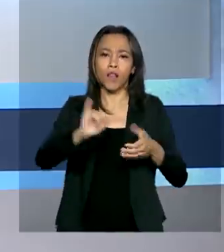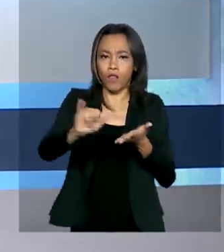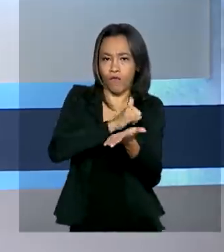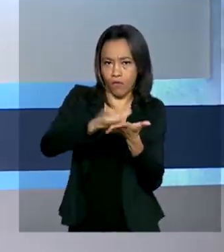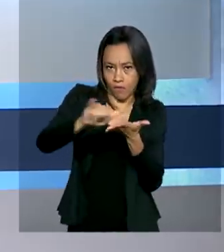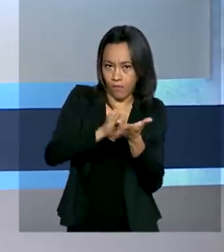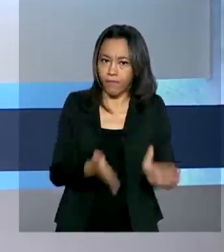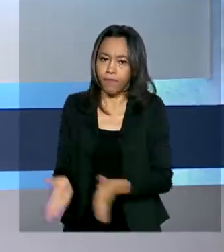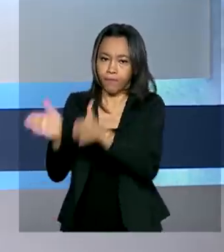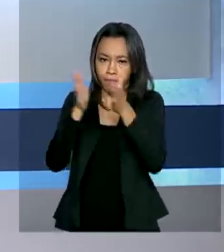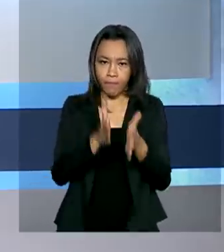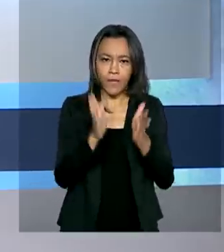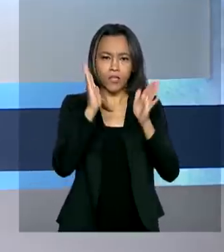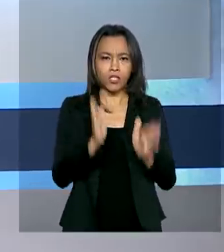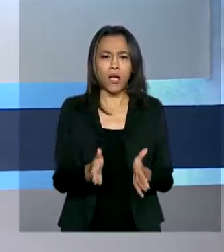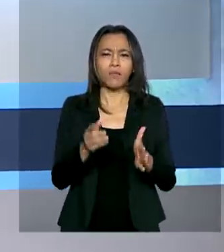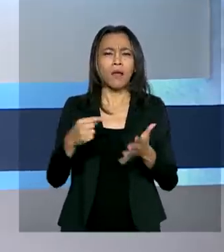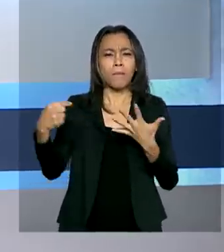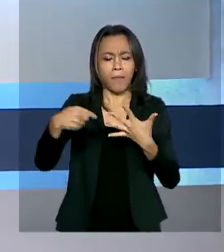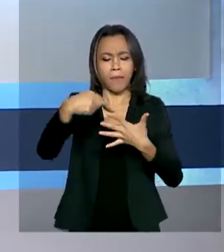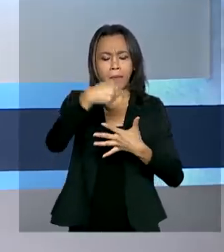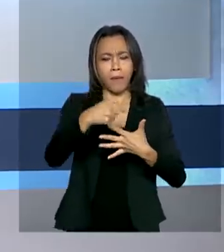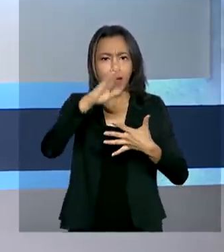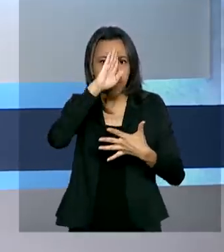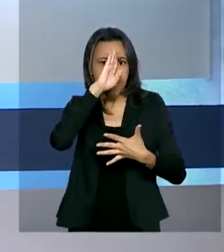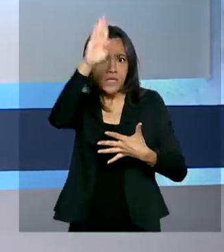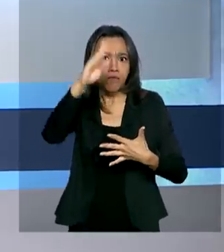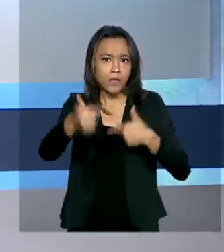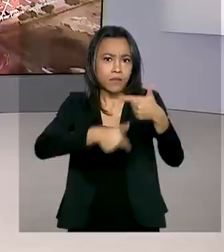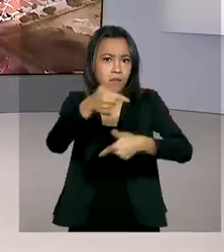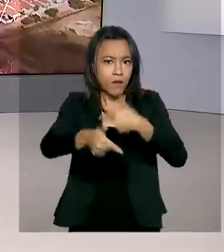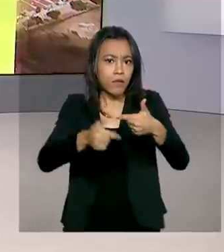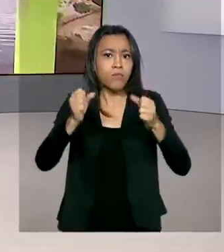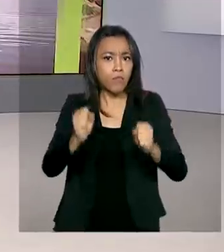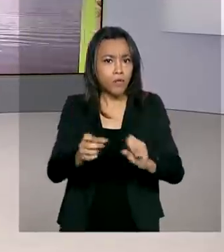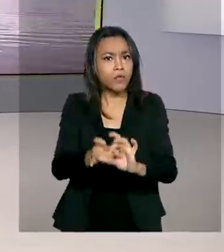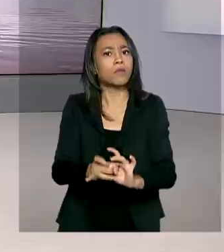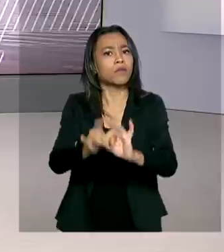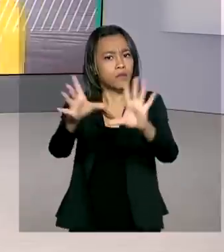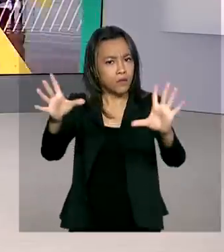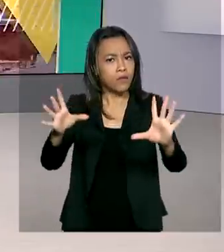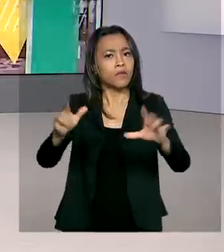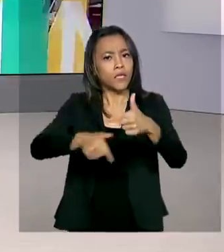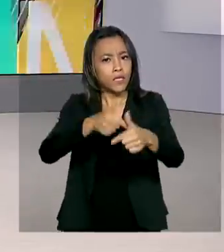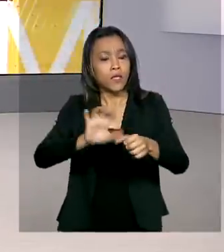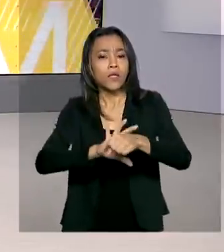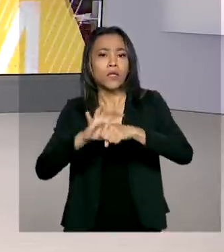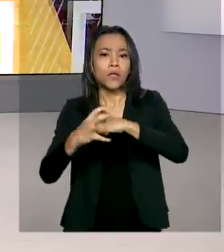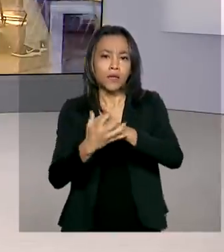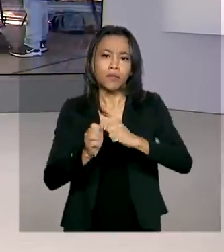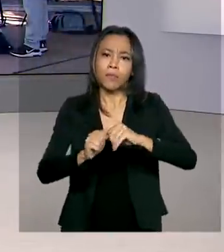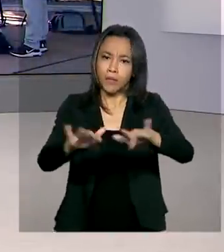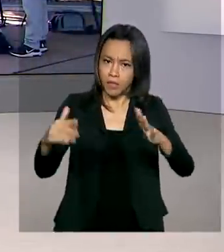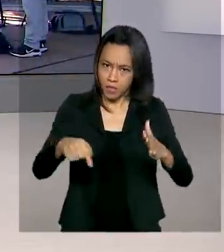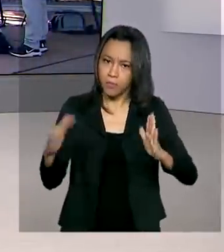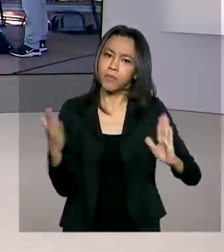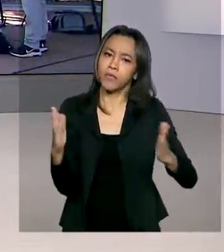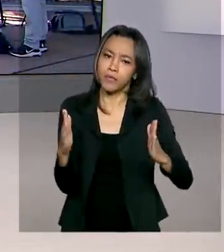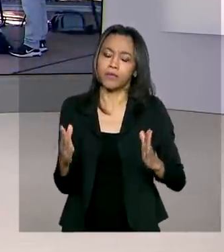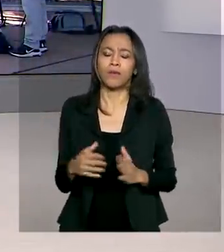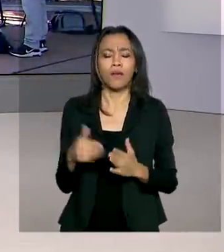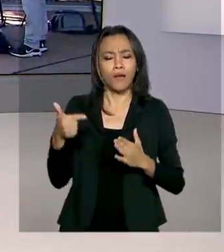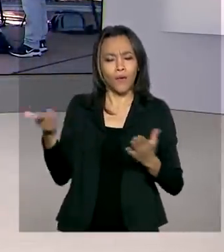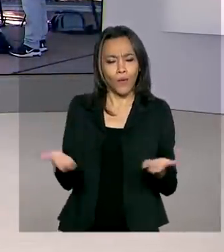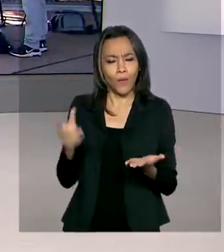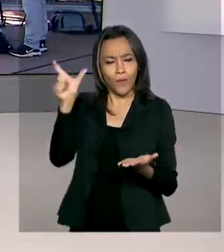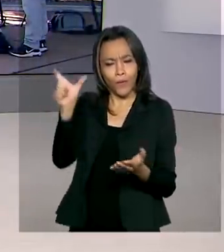a lista de serviços essenciais que podem funcionar durante a pandemia. Vamos saber os detalhes então com a repórter Luciana Colares de Holanda.